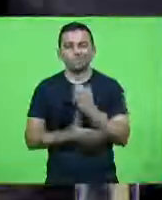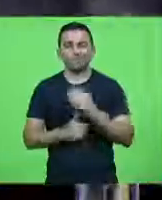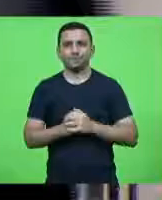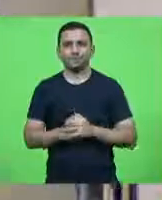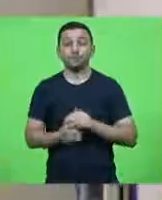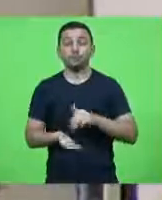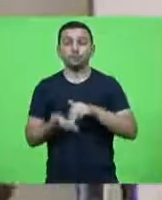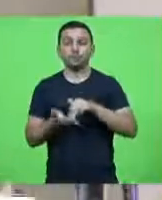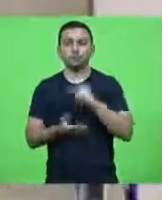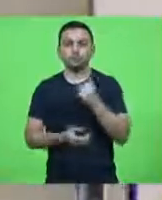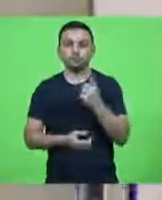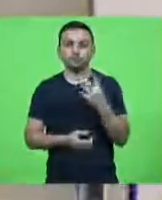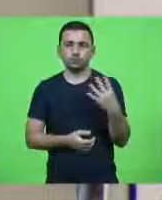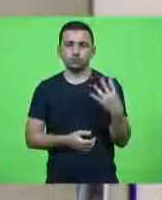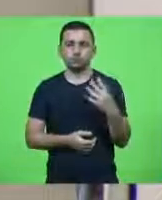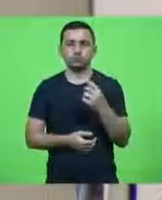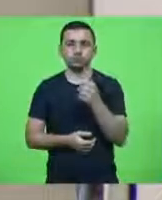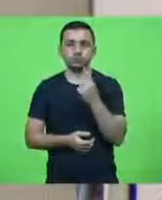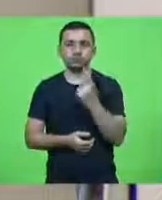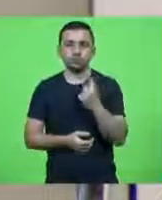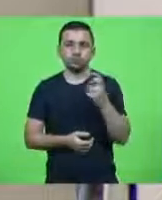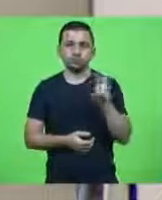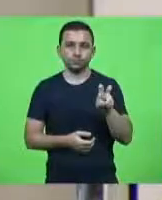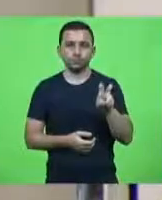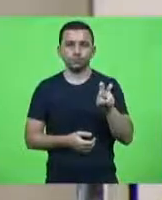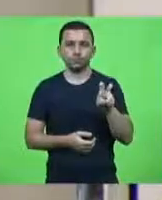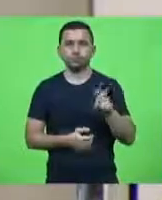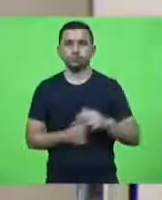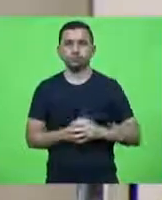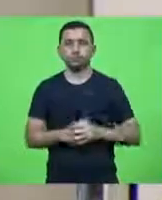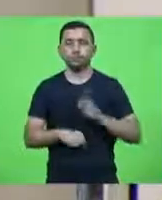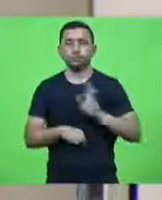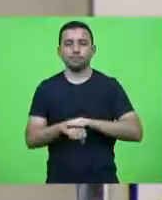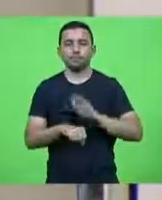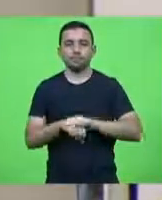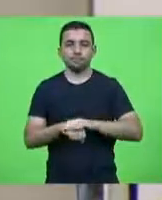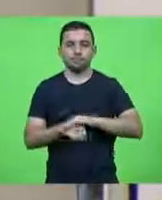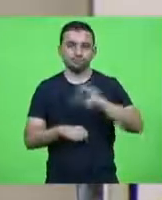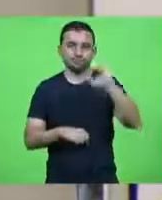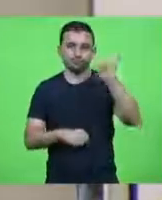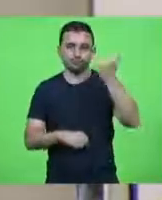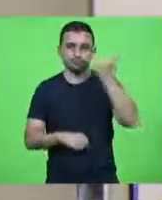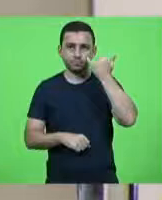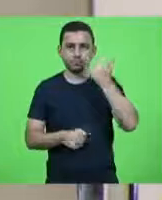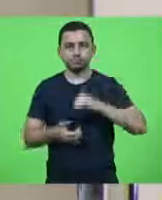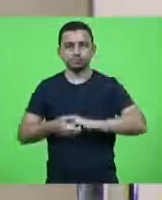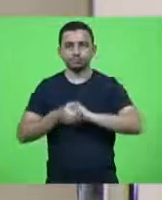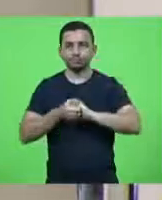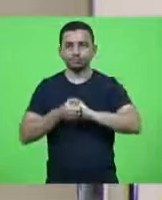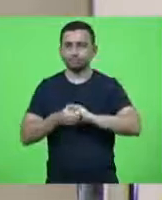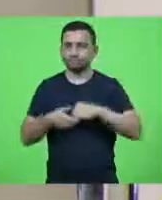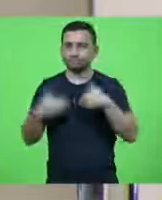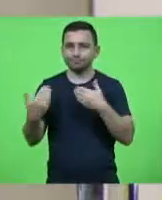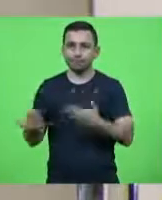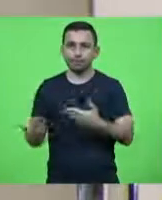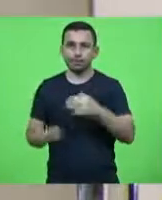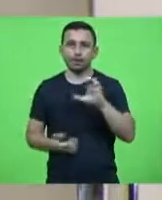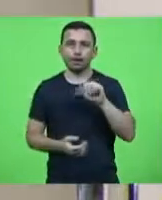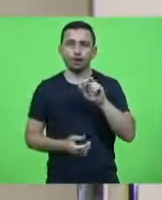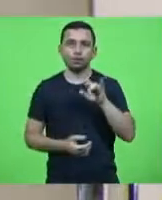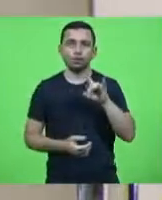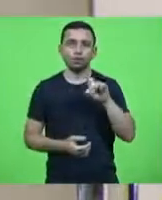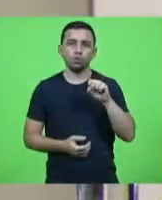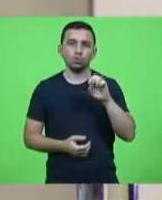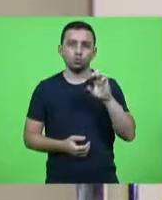Moções 114 e 115. Autor deputado Gessé Lopes, cumprimentando o soldado Cardoso do BOP